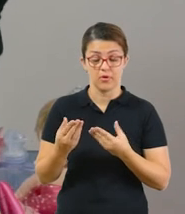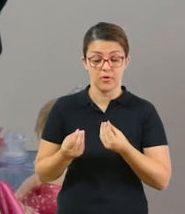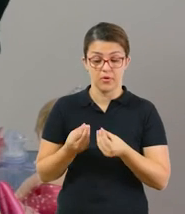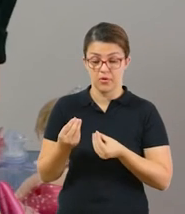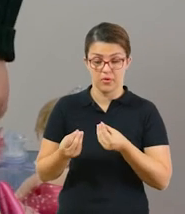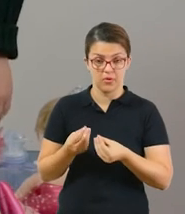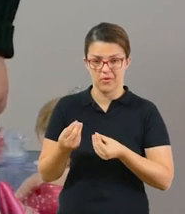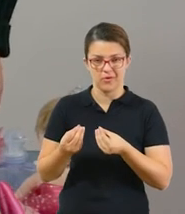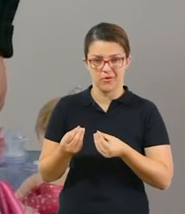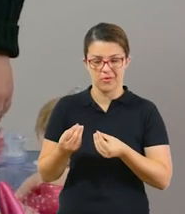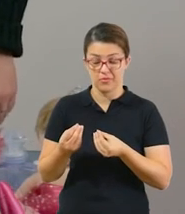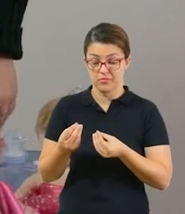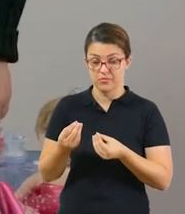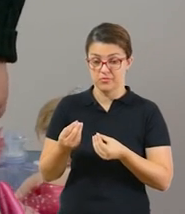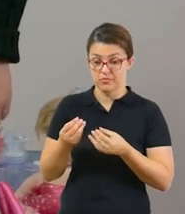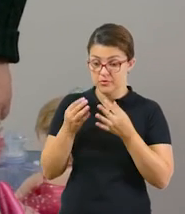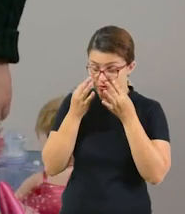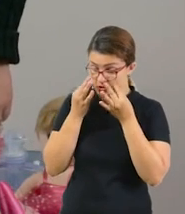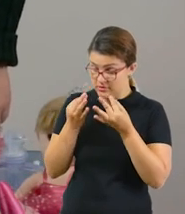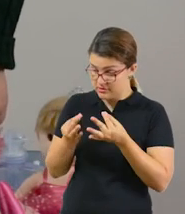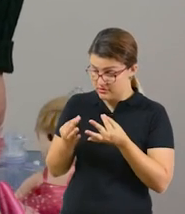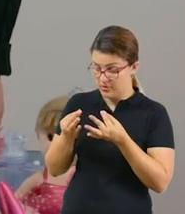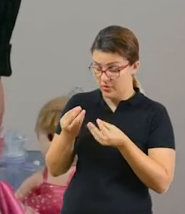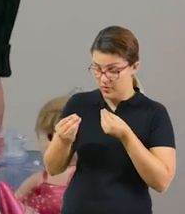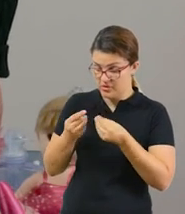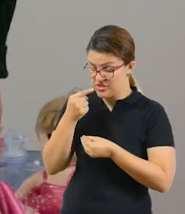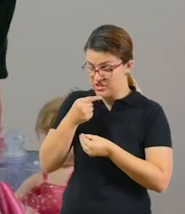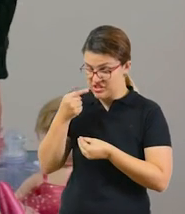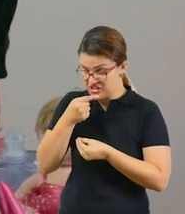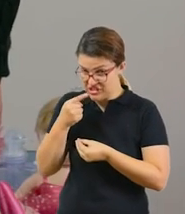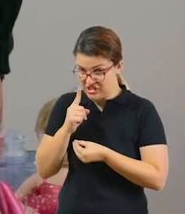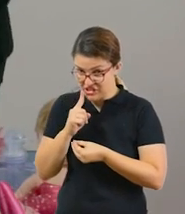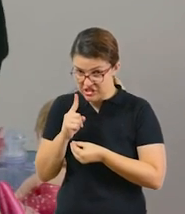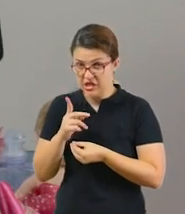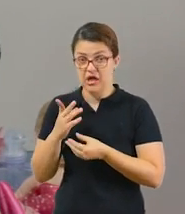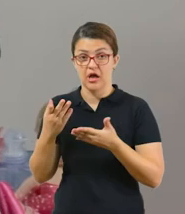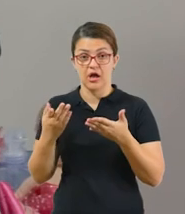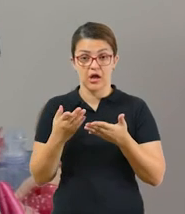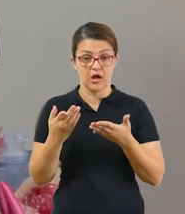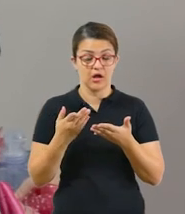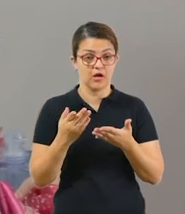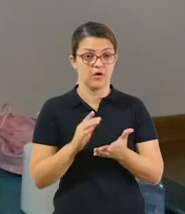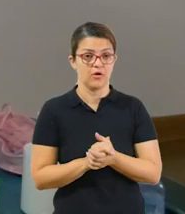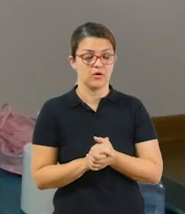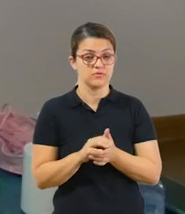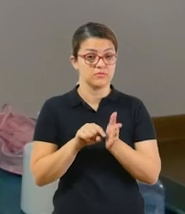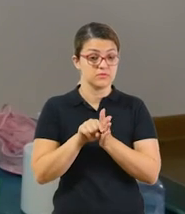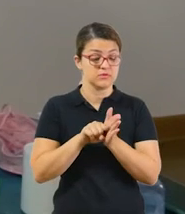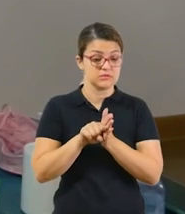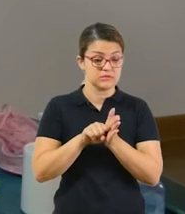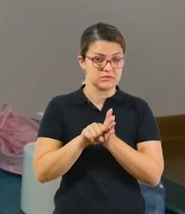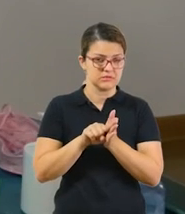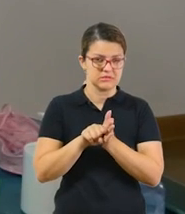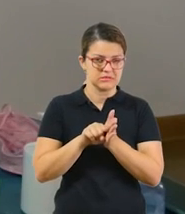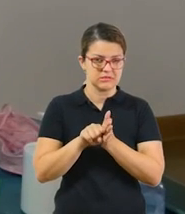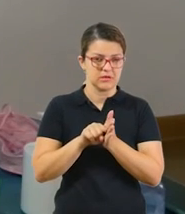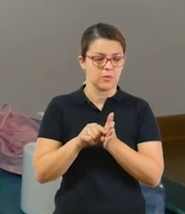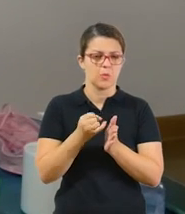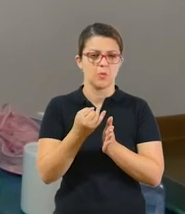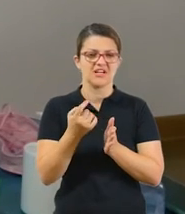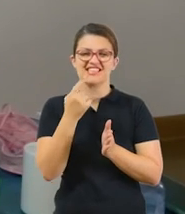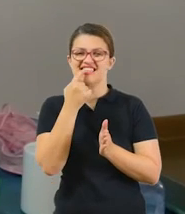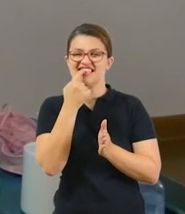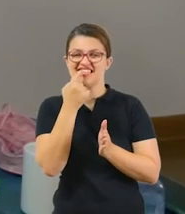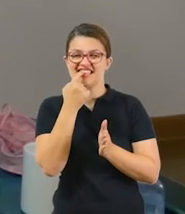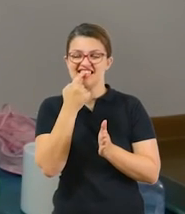os dentes, você pega o seu caderno de ciências e faça essa atividade. Você vai pesquisar quantos dentes tem na boca. Não na